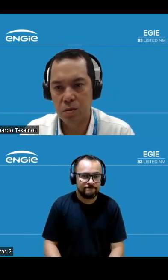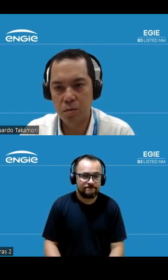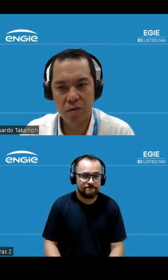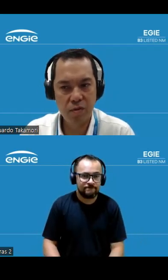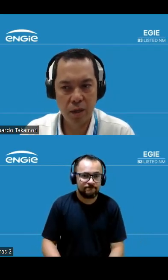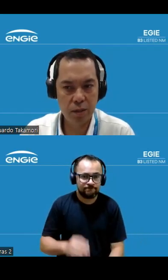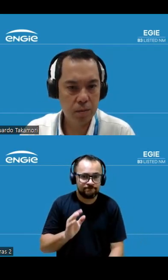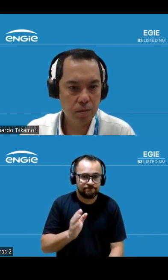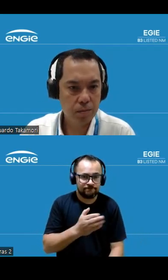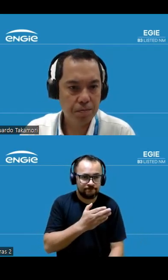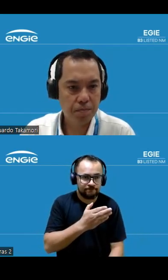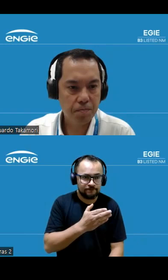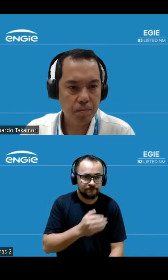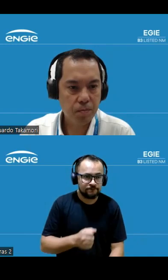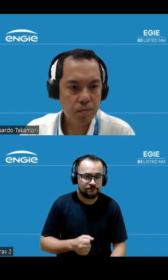passando para frente